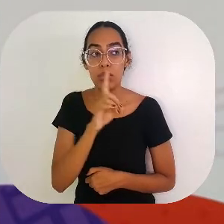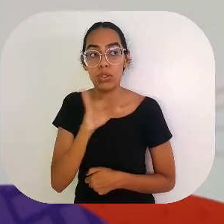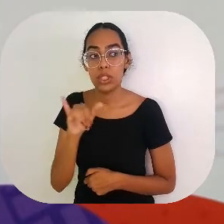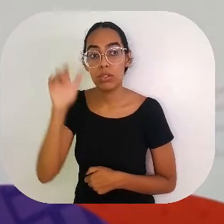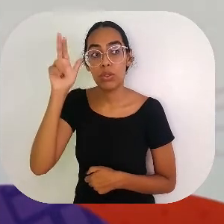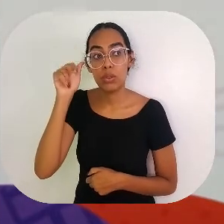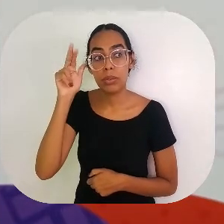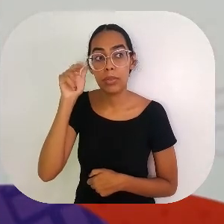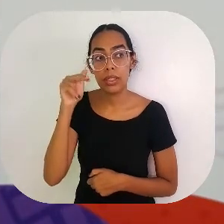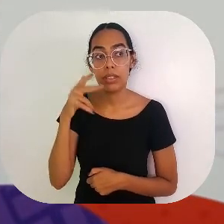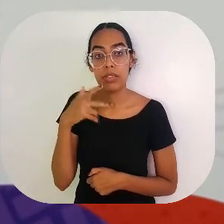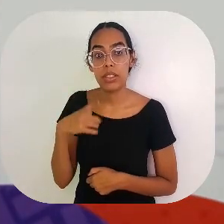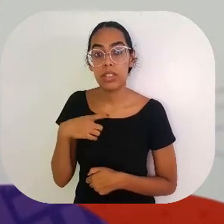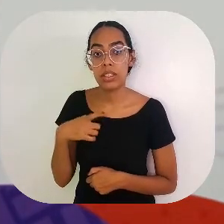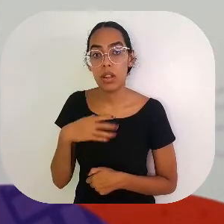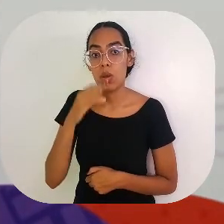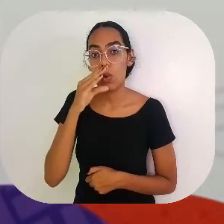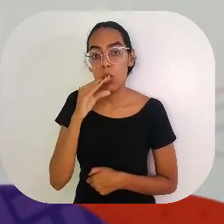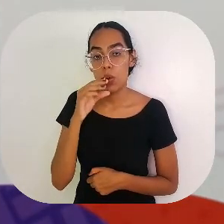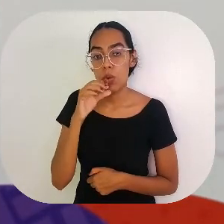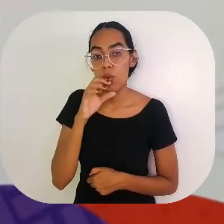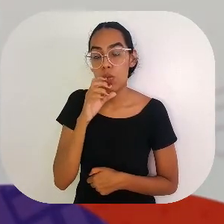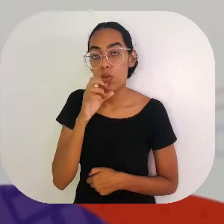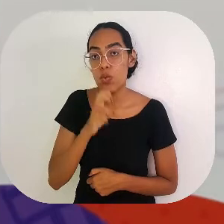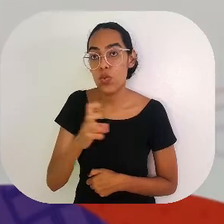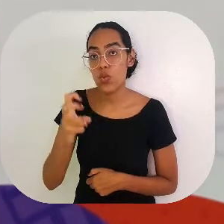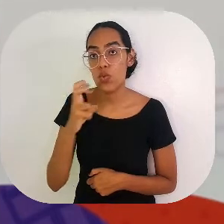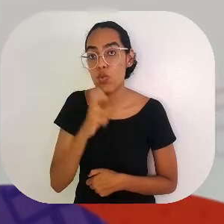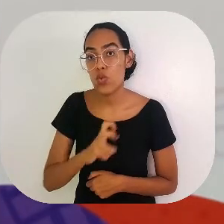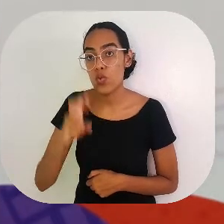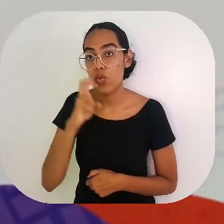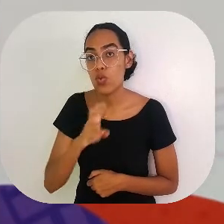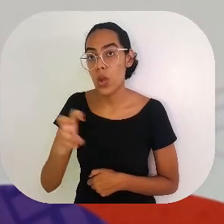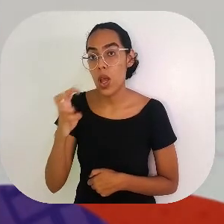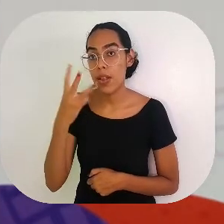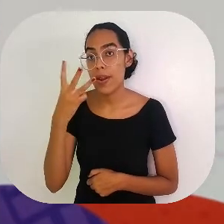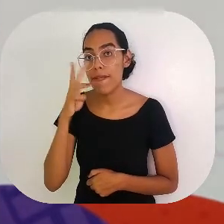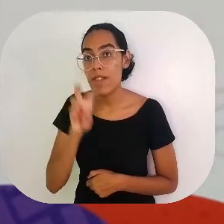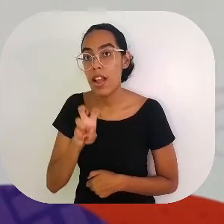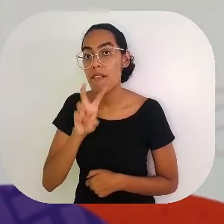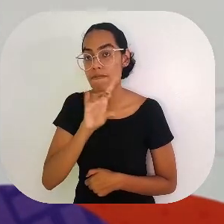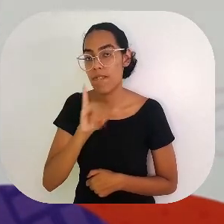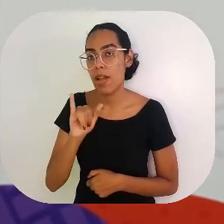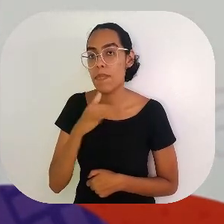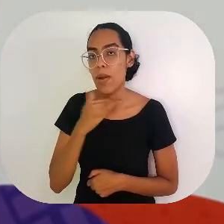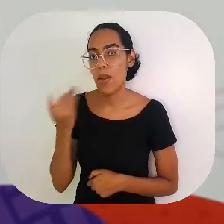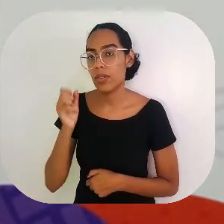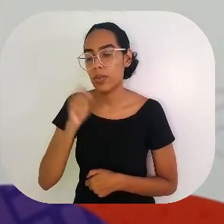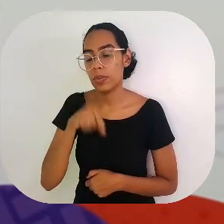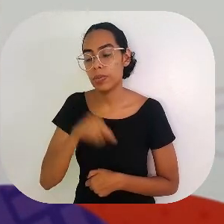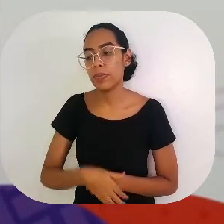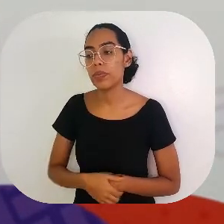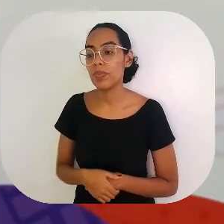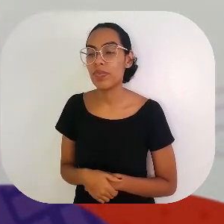no dia que a jumentinha dele desse três urros seguidos, pá, pá, pá, aí nesse dia ele ia morrer.